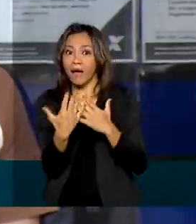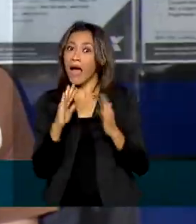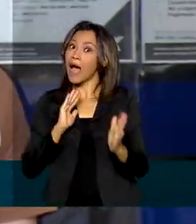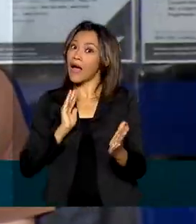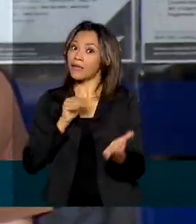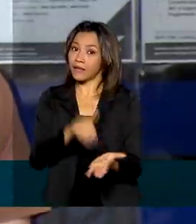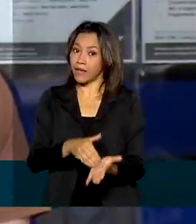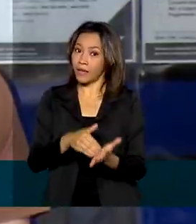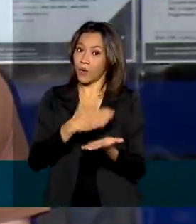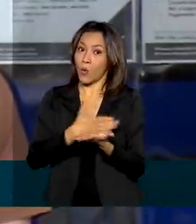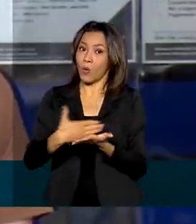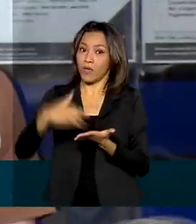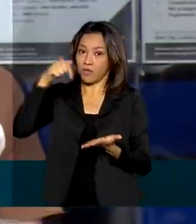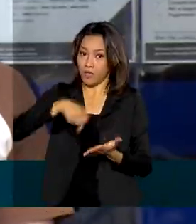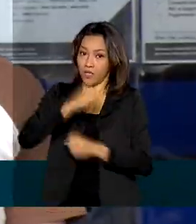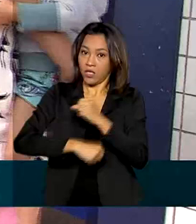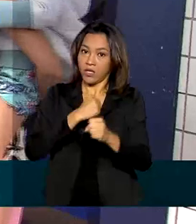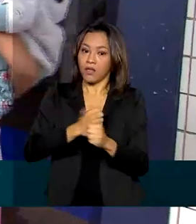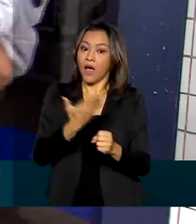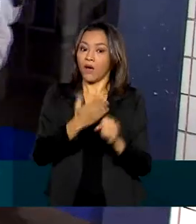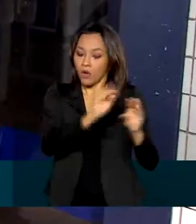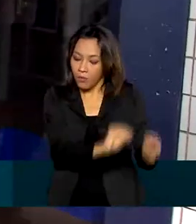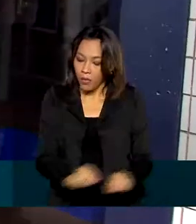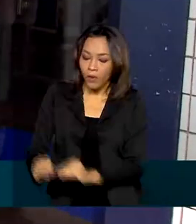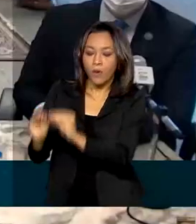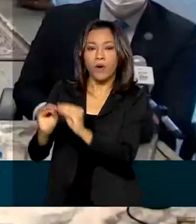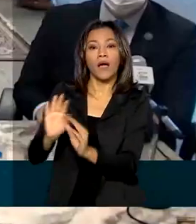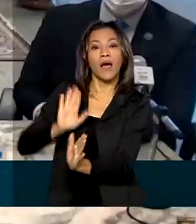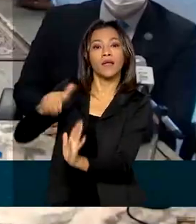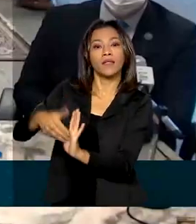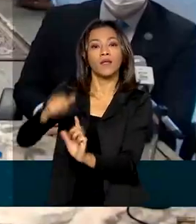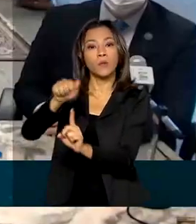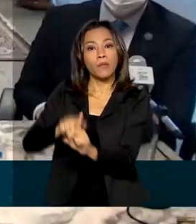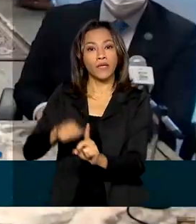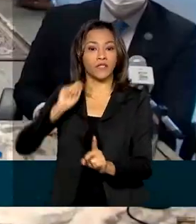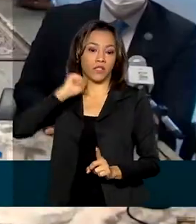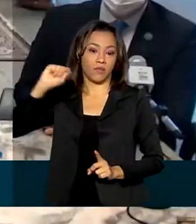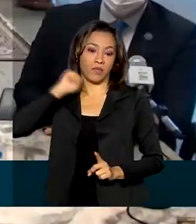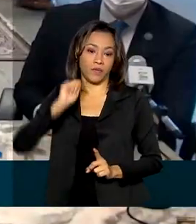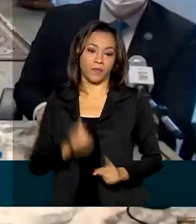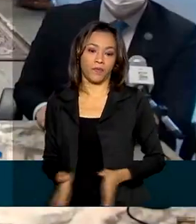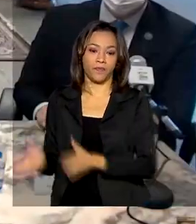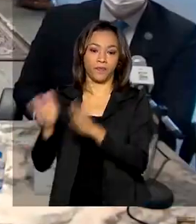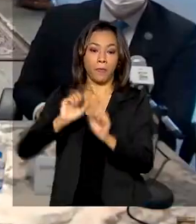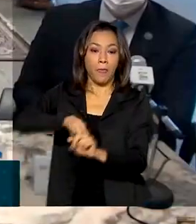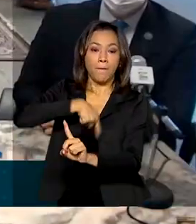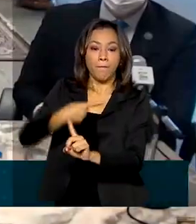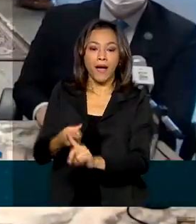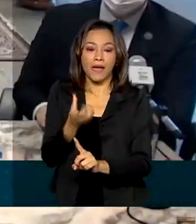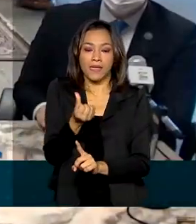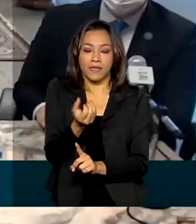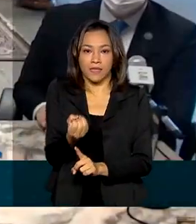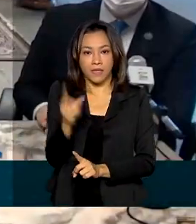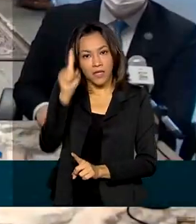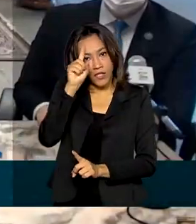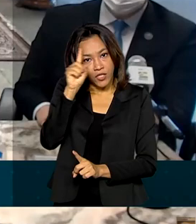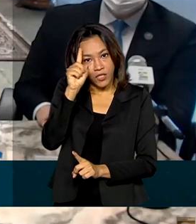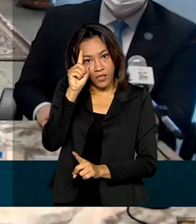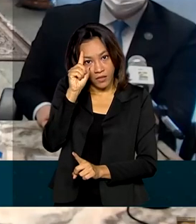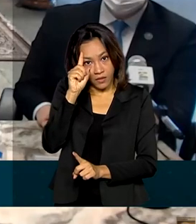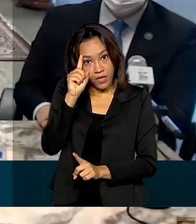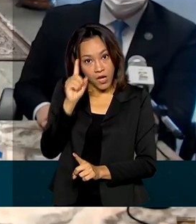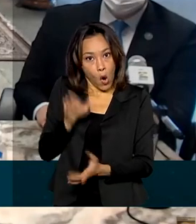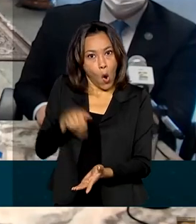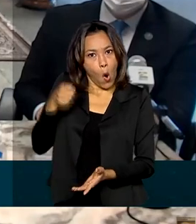e agora prorroga a medida até o final de abril. Por mais 60 dias está prorrogada essa não obrigatoriedade.